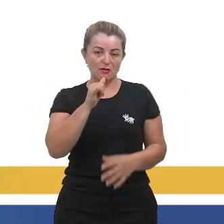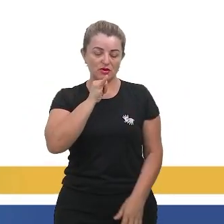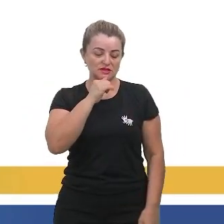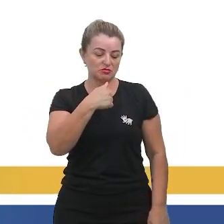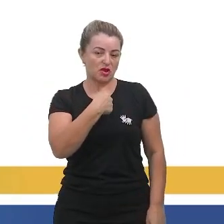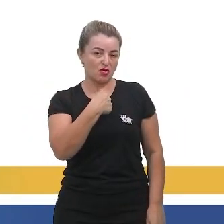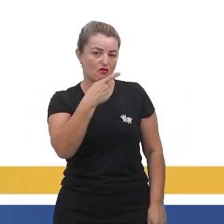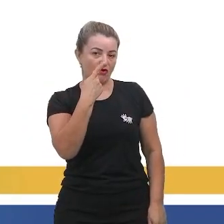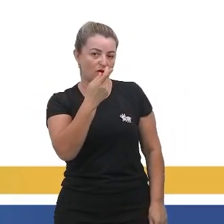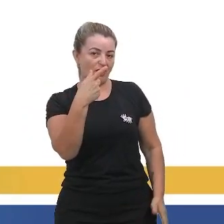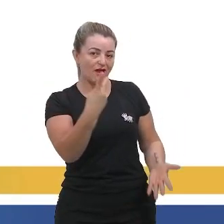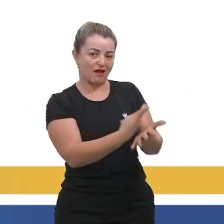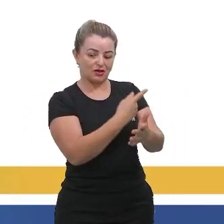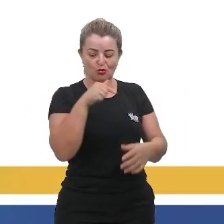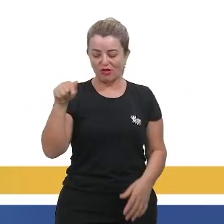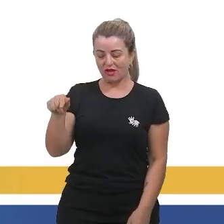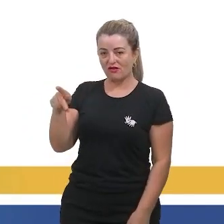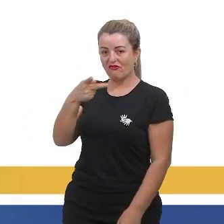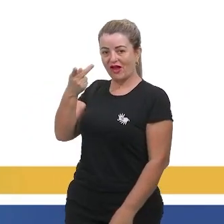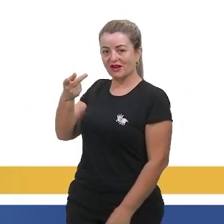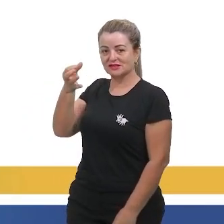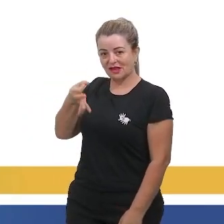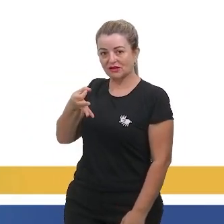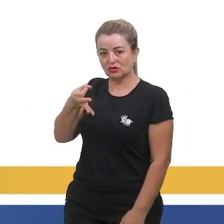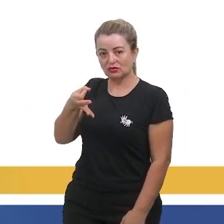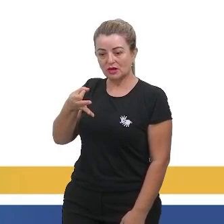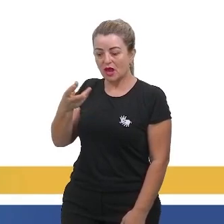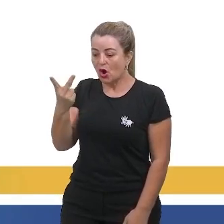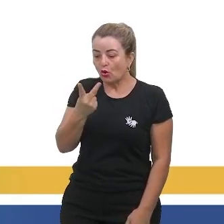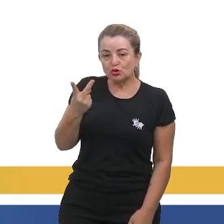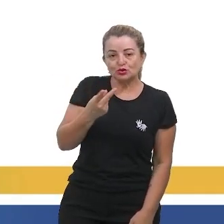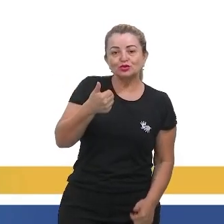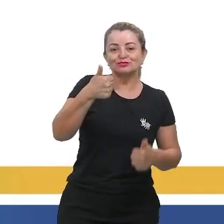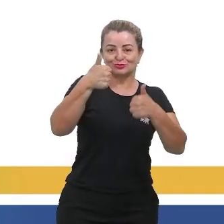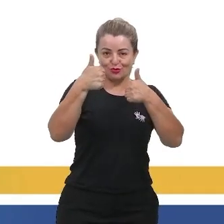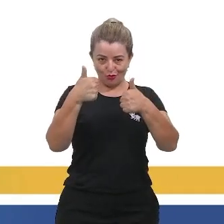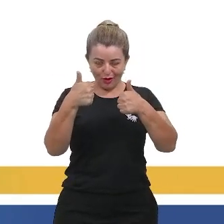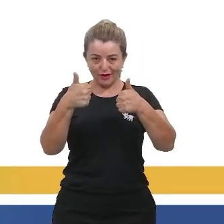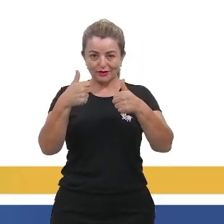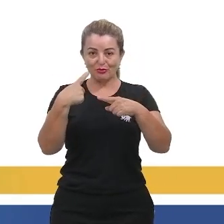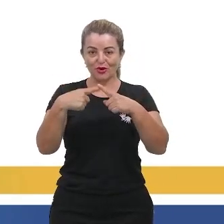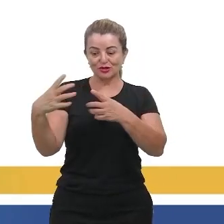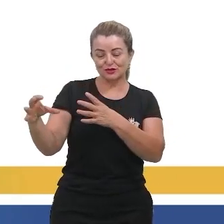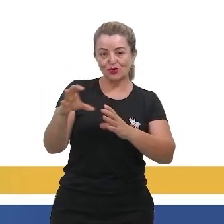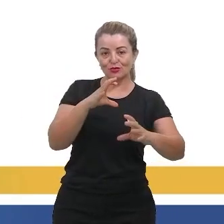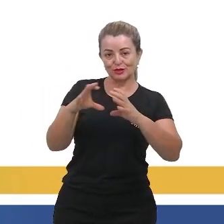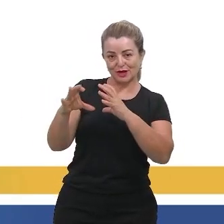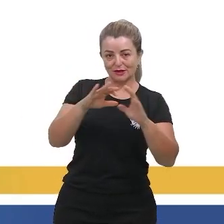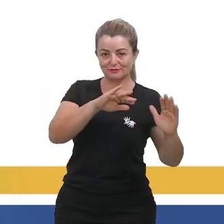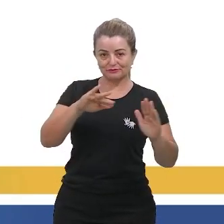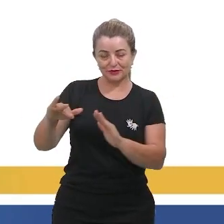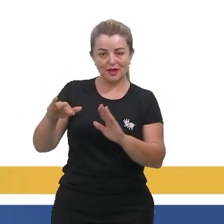diversas formas de falar. Letra B. Explicaram problemas